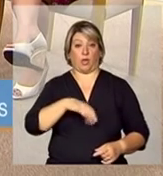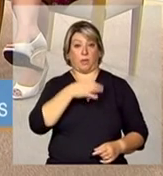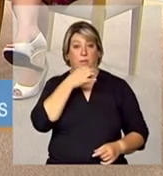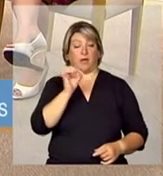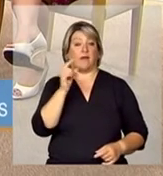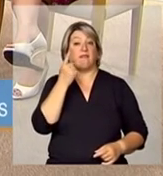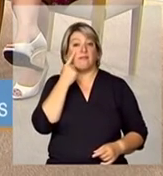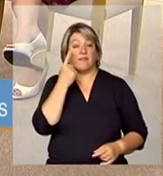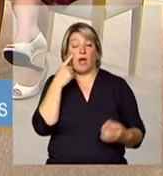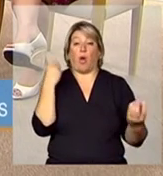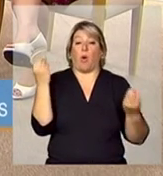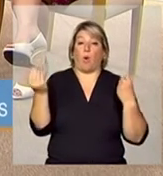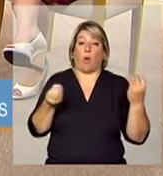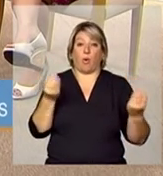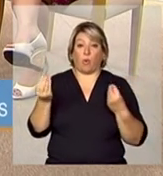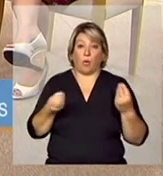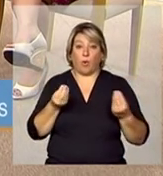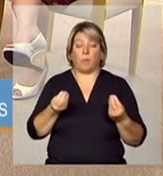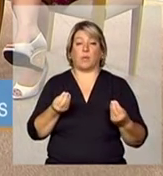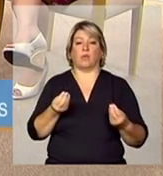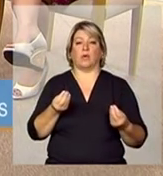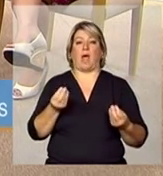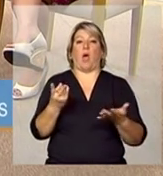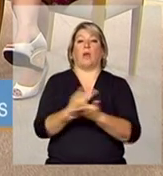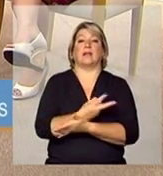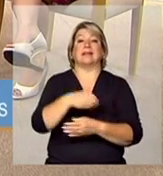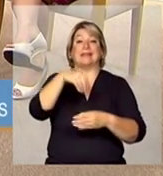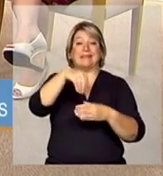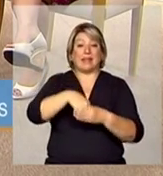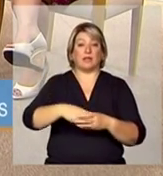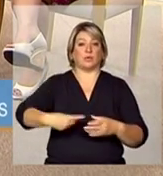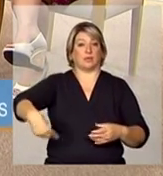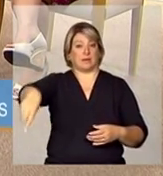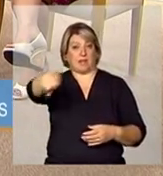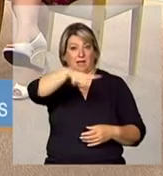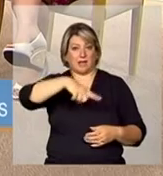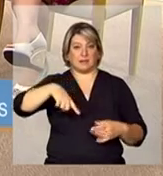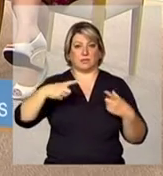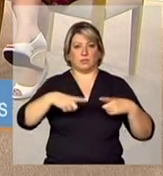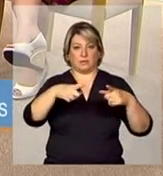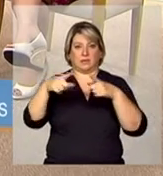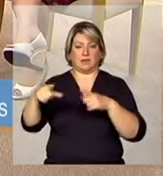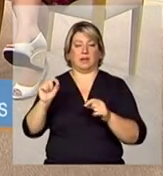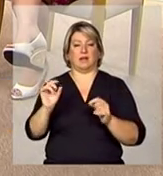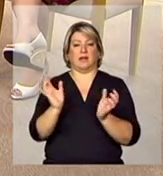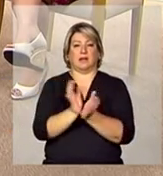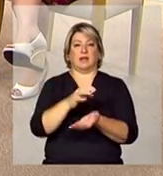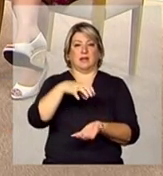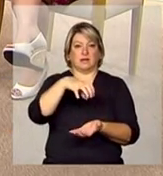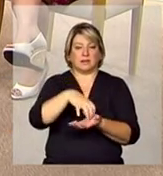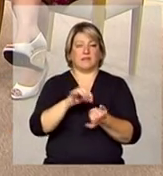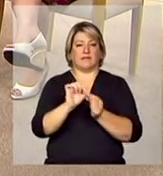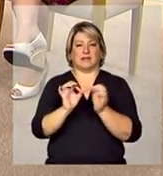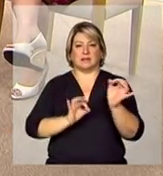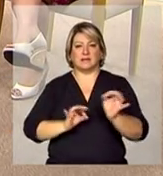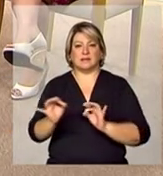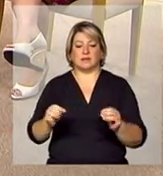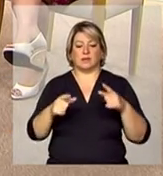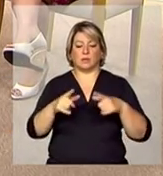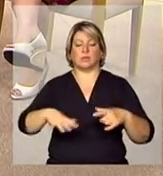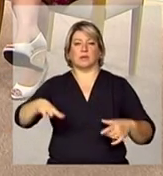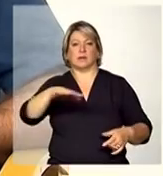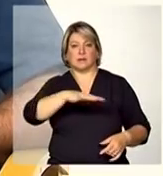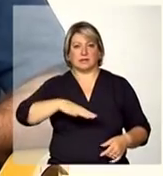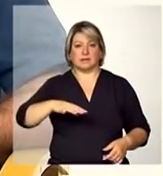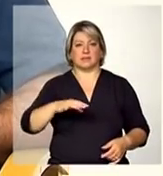reveja os conceitos que estão sendo usados nessas instituições que a gente readecuie a equipe que a gente readecuie o espaço físico e leve essas pessoas com